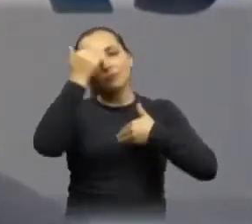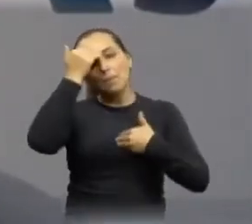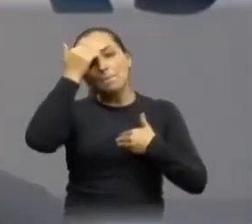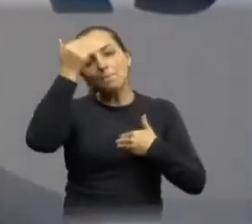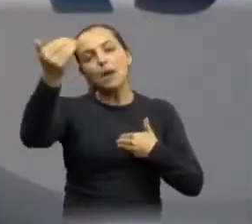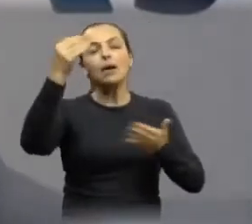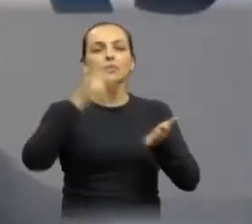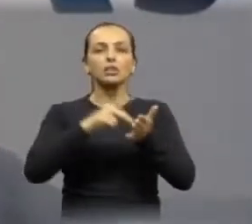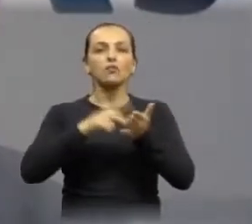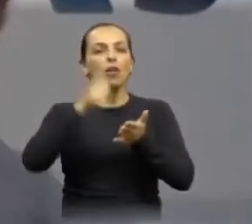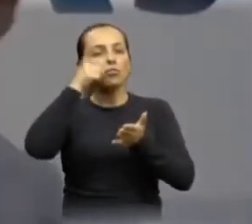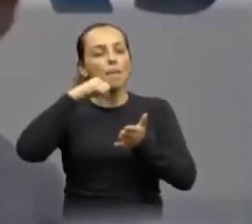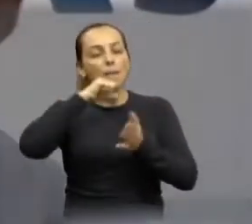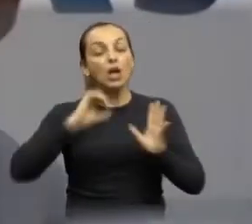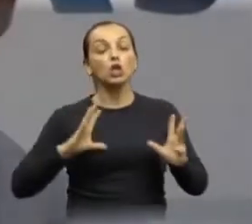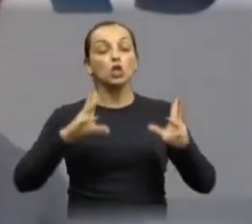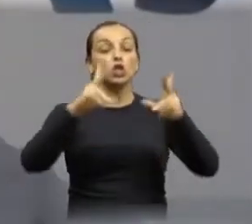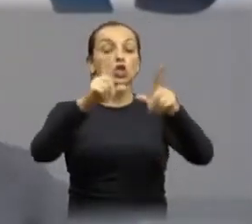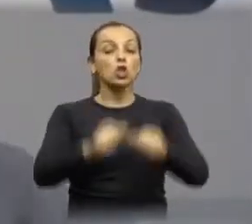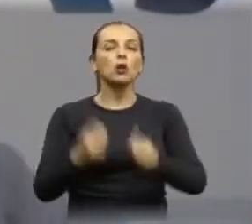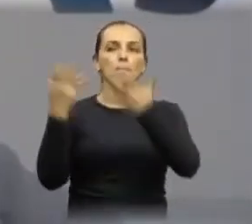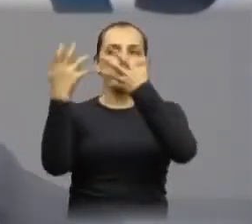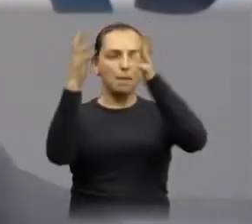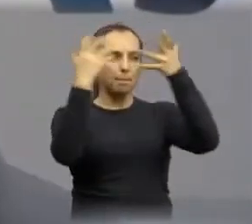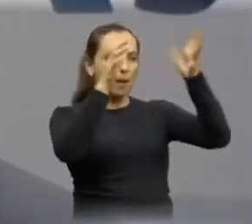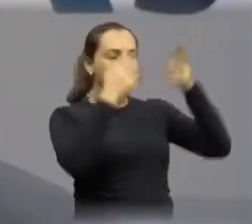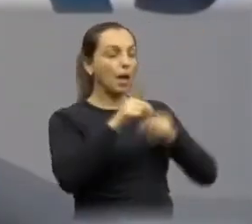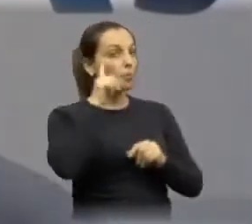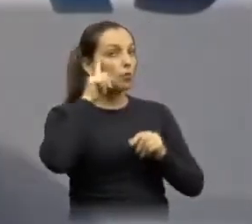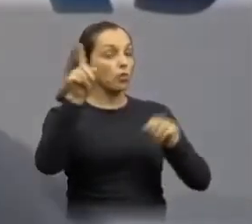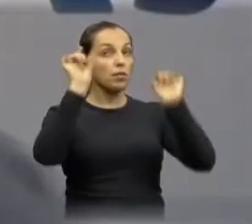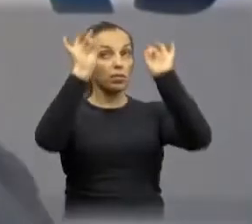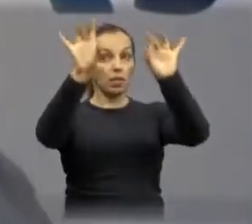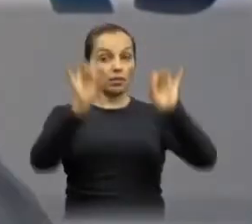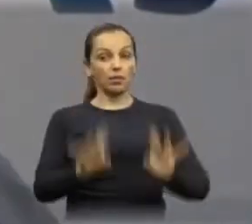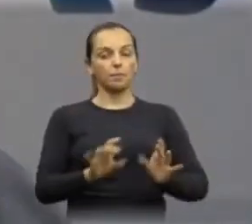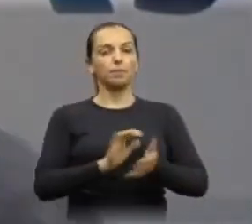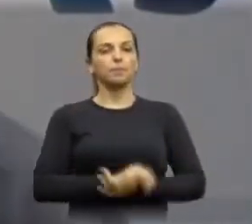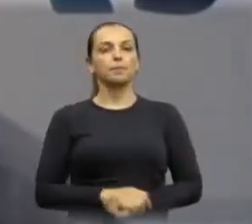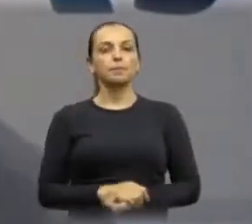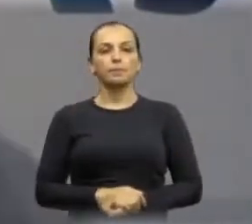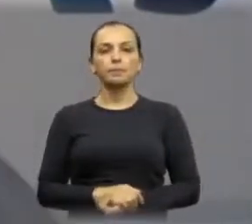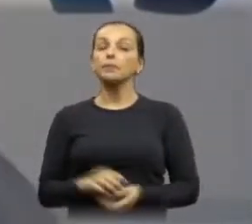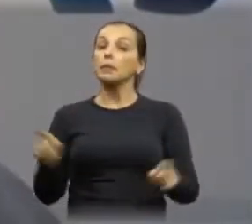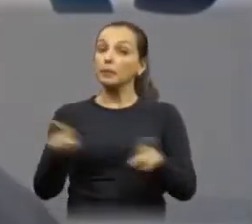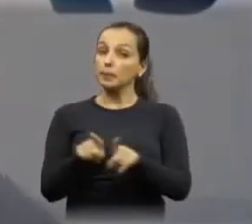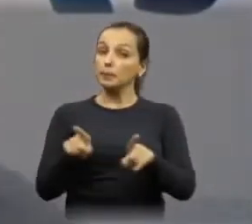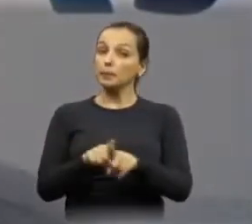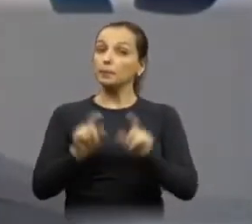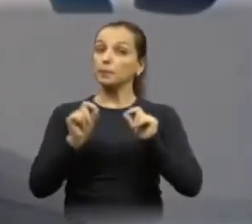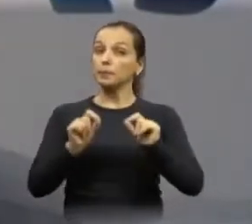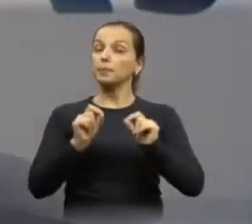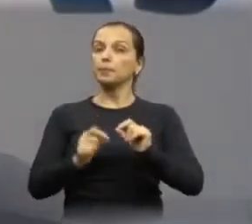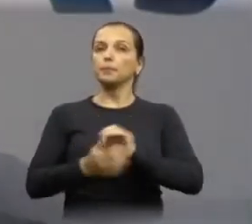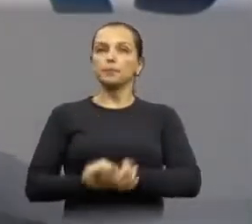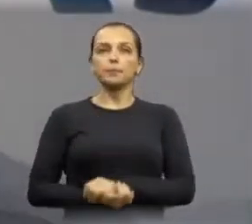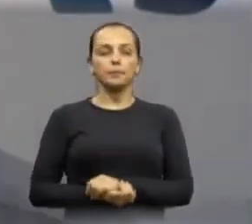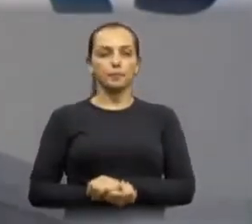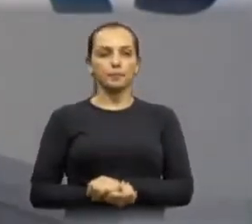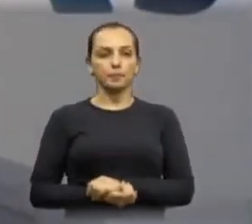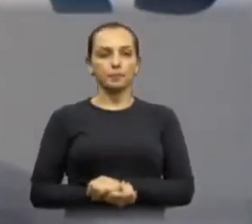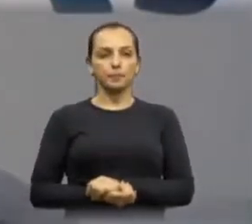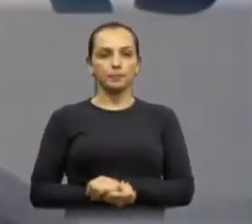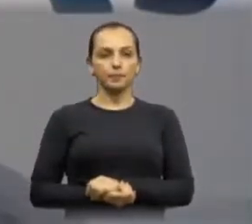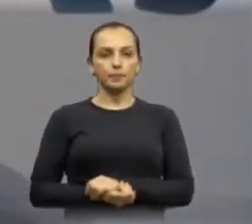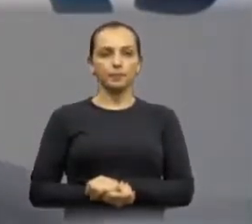as mães e parabenizá-las por esse dia maravilhoso. Eu gostaria de dizer também, presidente,